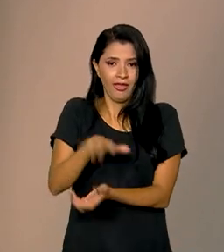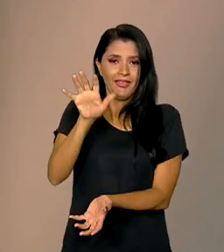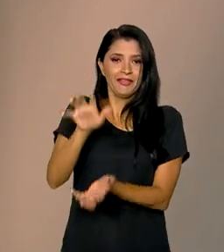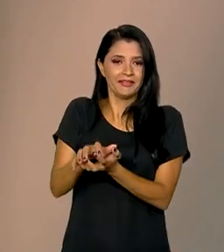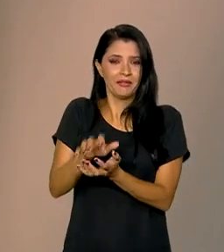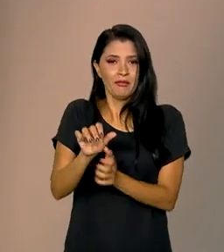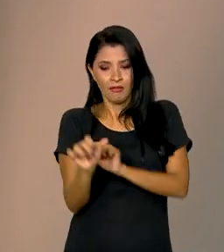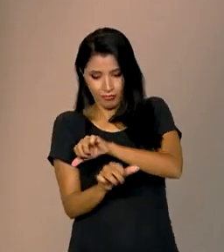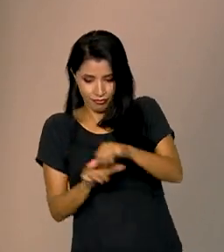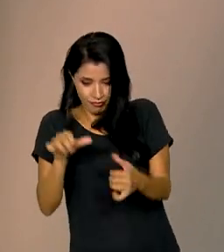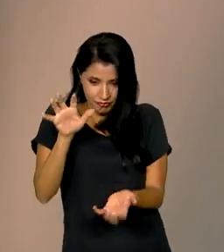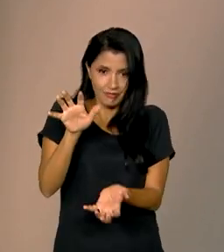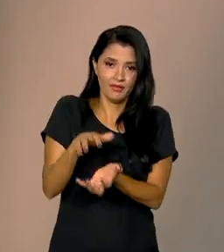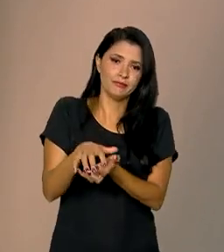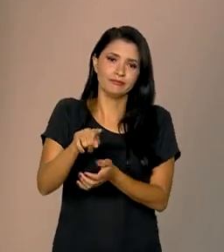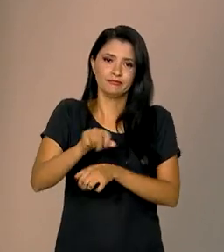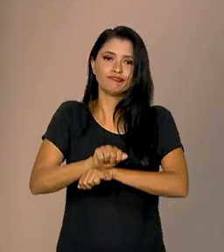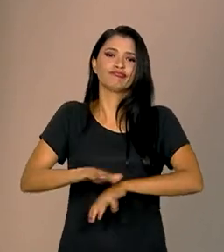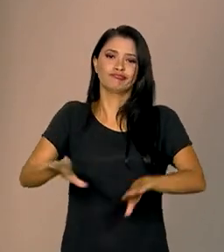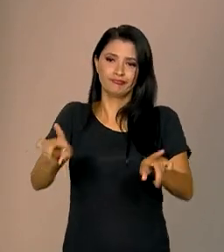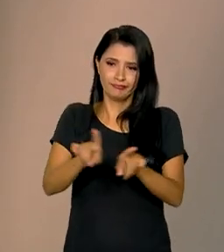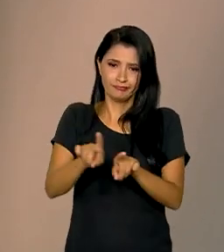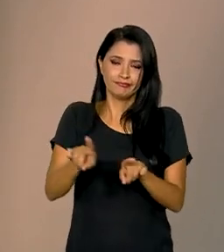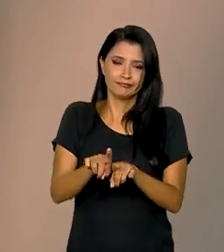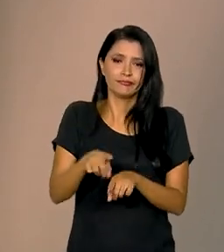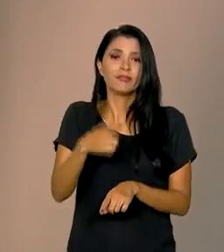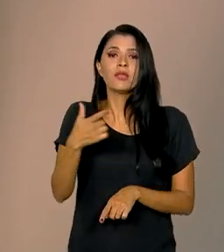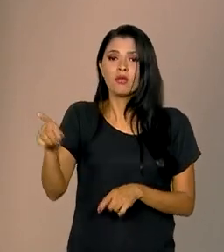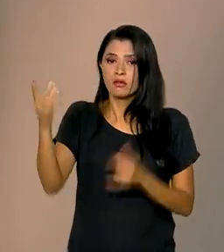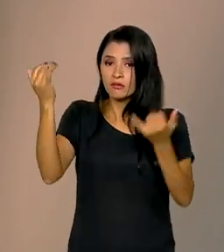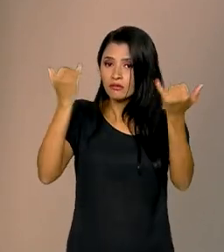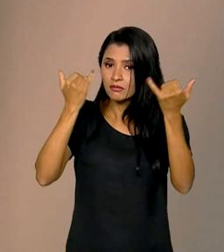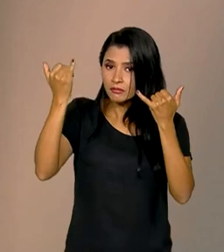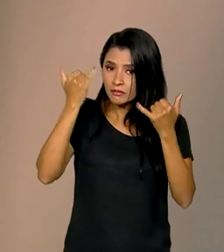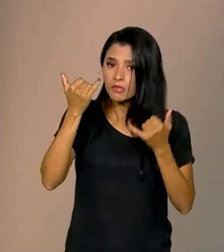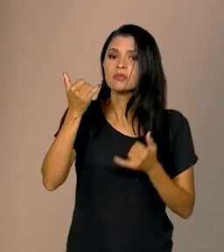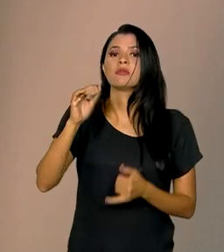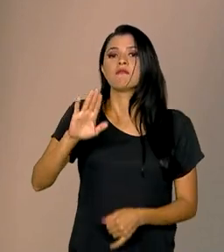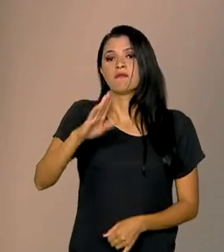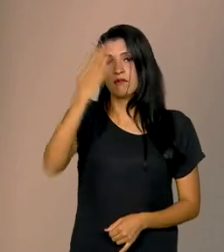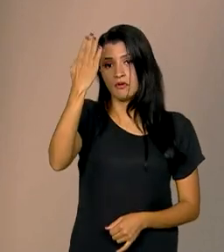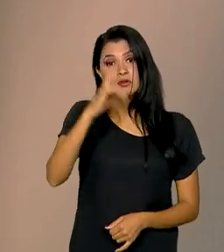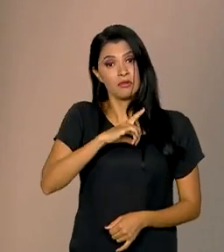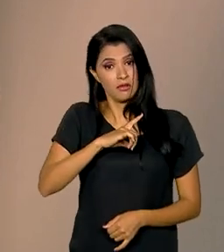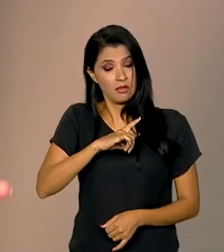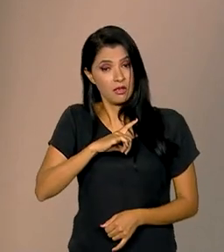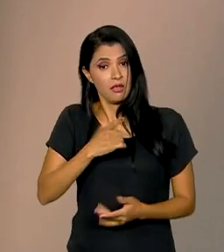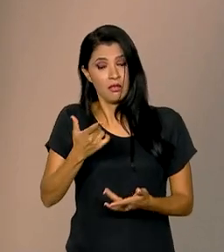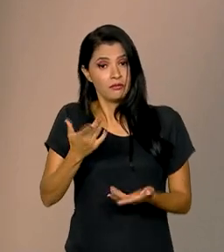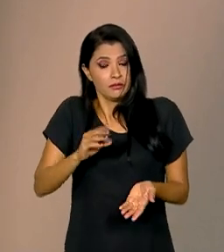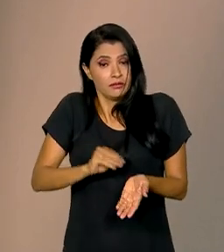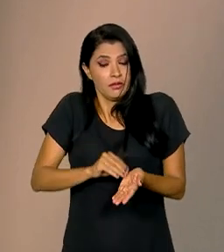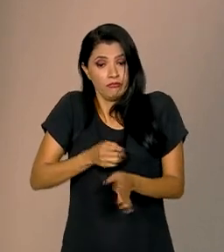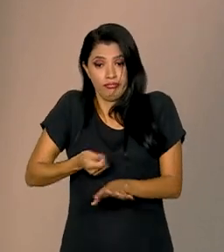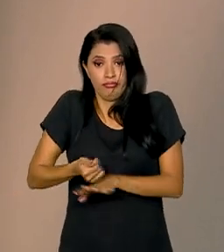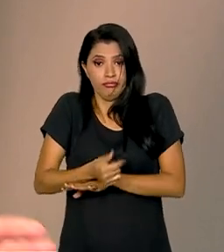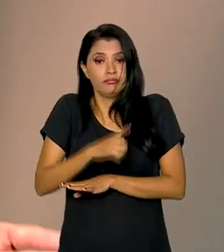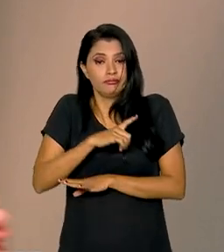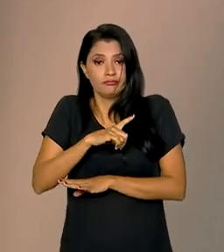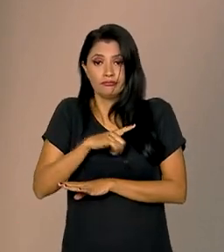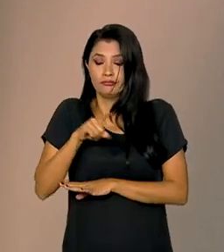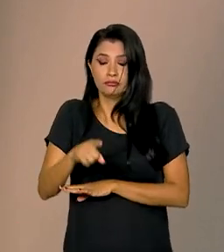amplamente difundido. Mas há uma informação falsa, uma desinformação